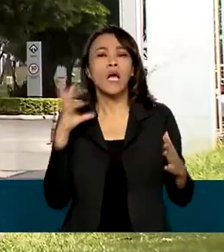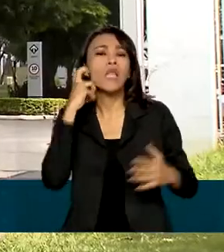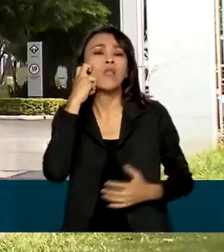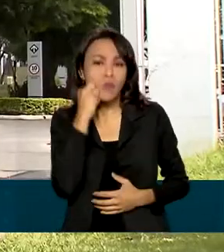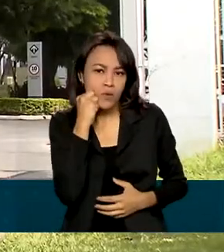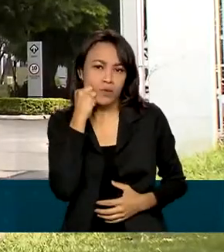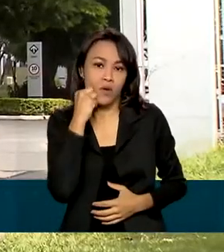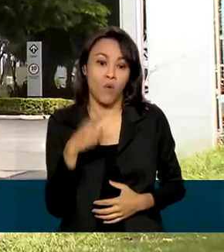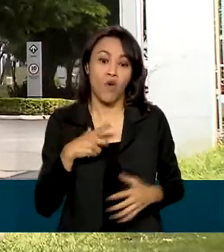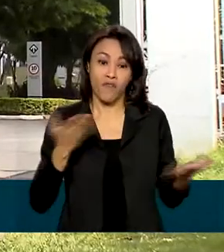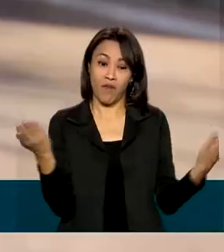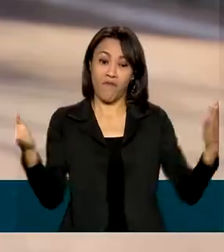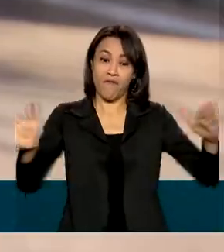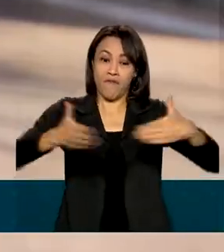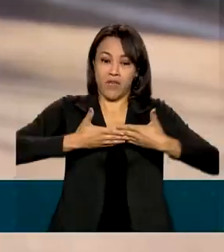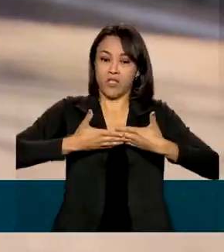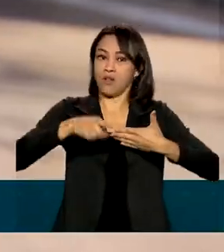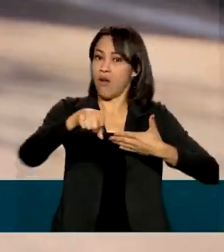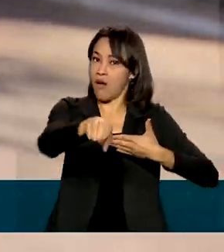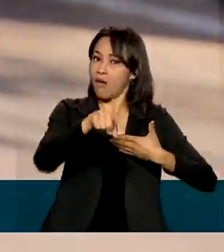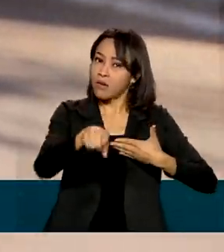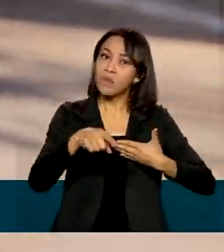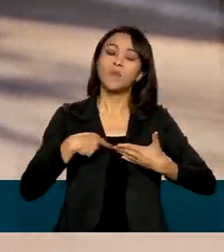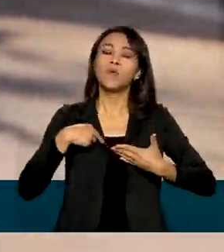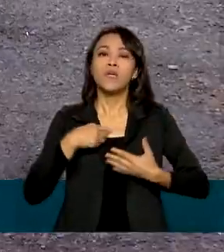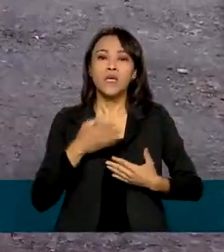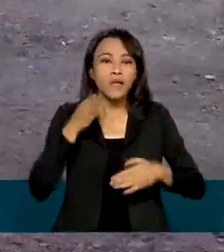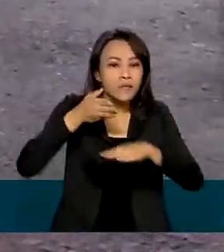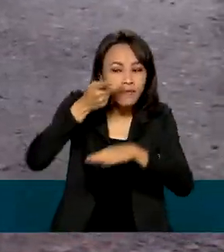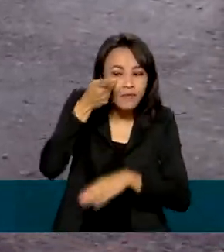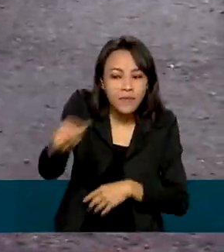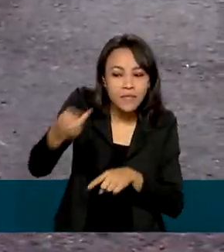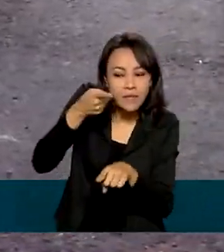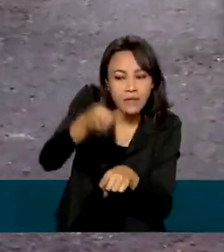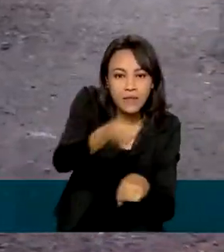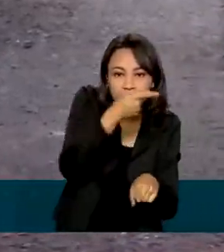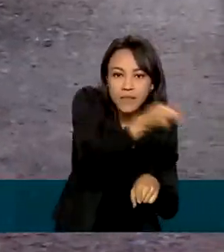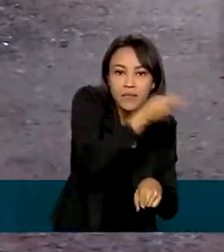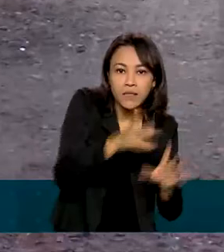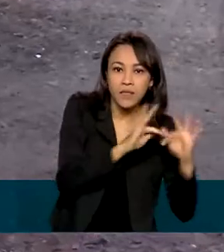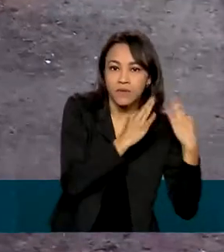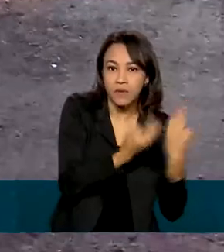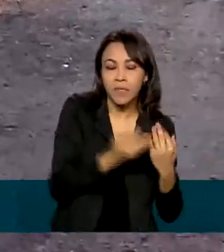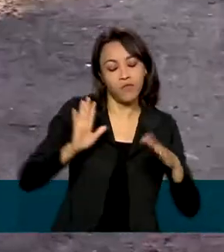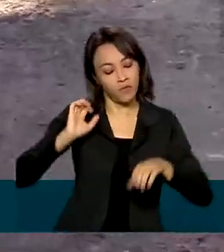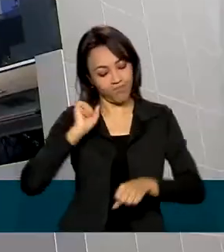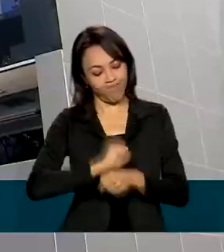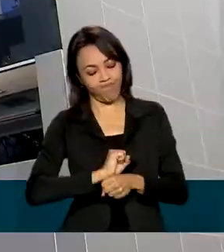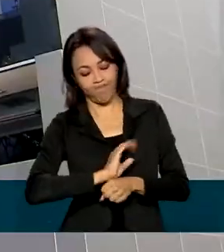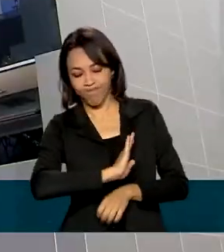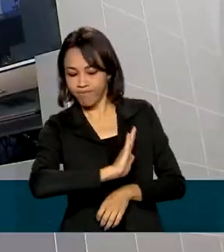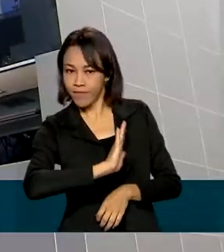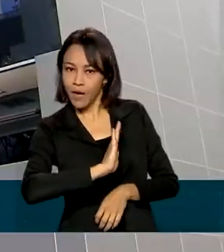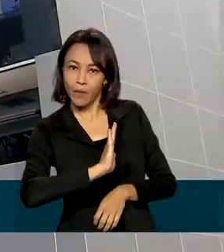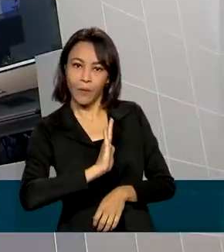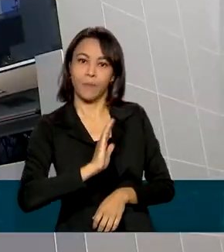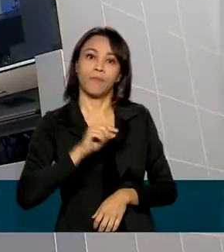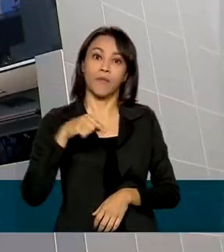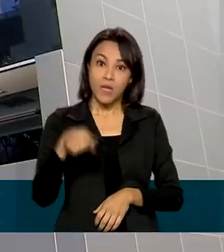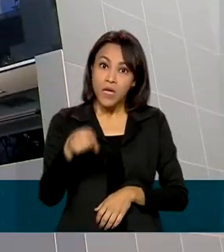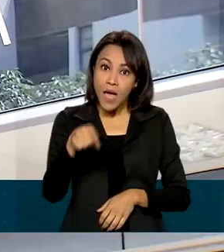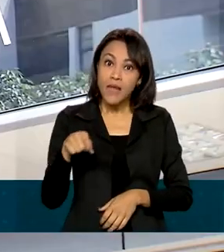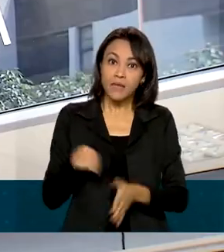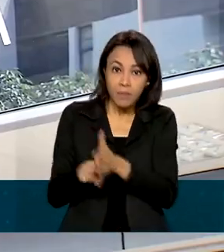fóruns ficaram fechados e as visitas de assistentes sociais e das famílias foram suspensas. Com isso, segundo o